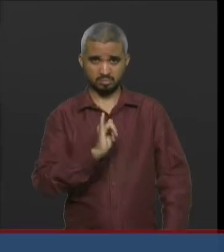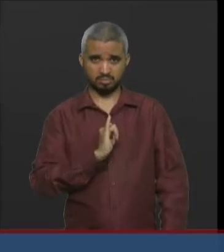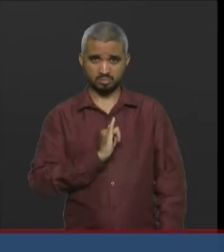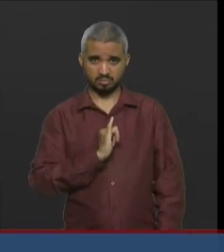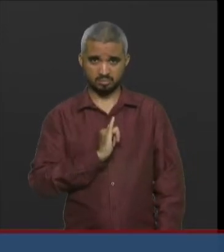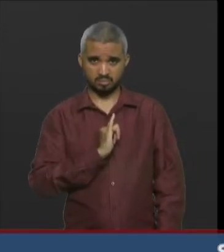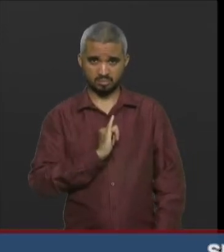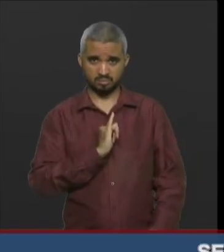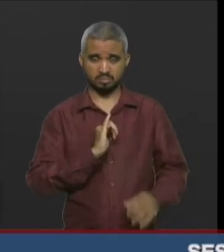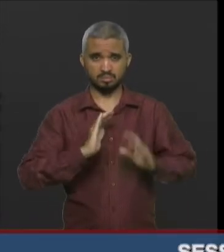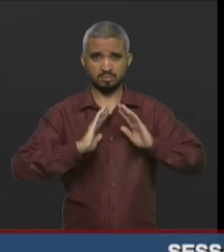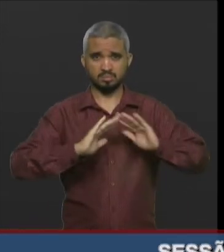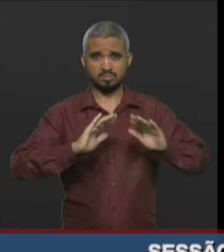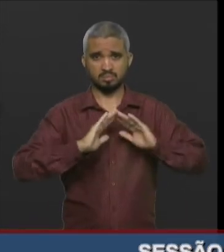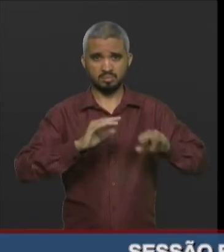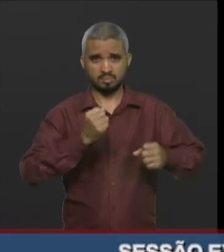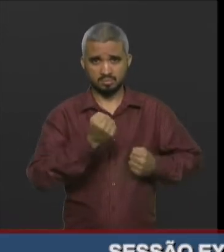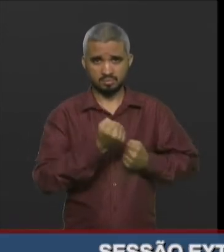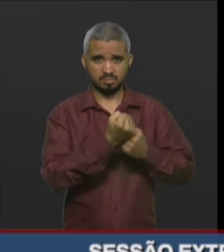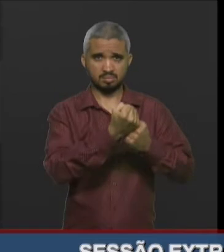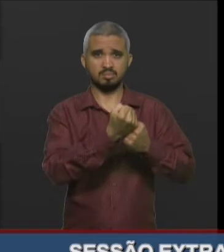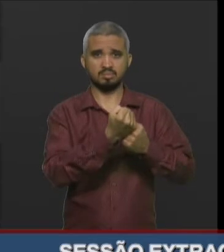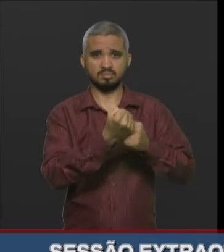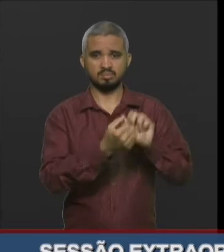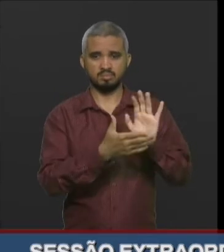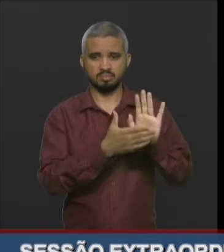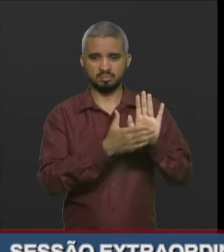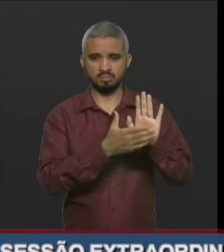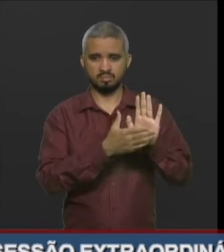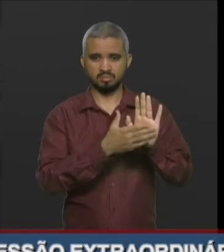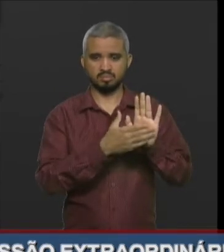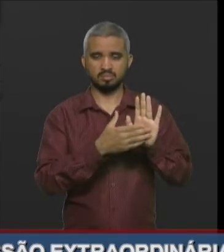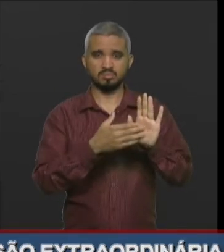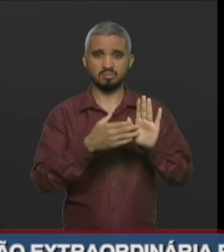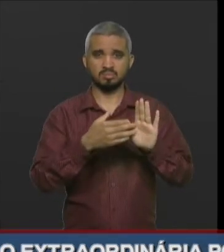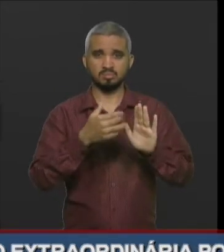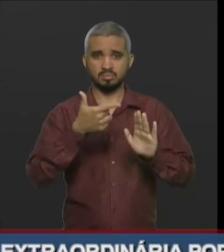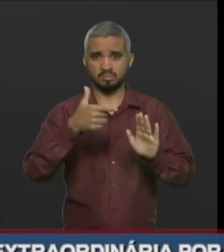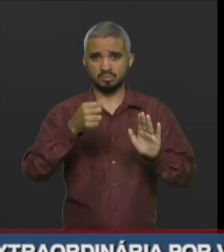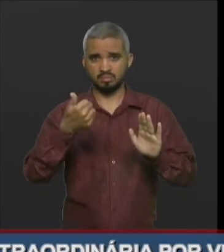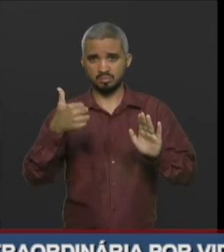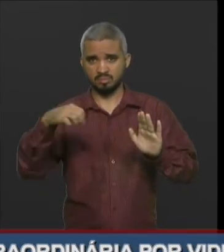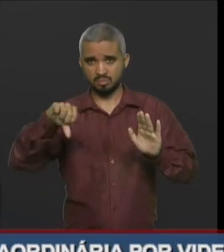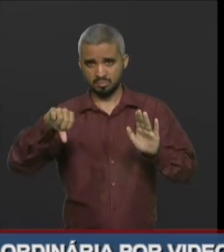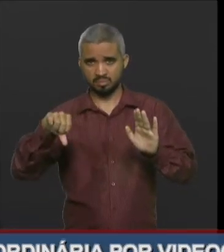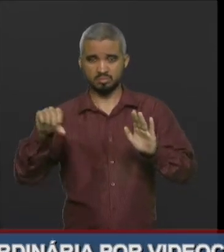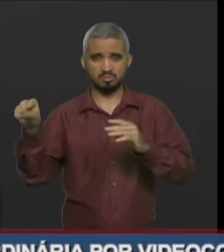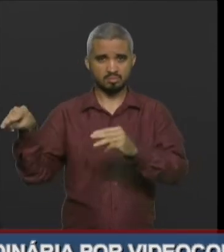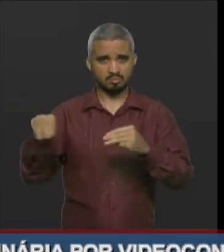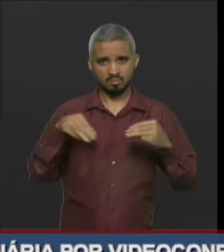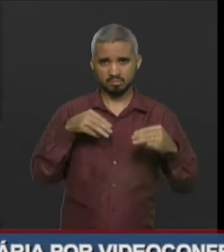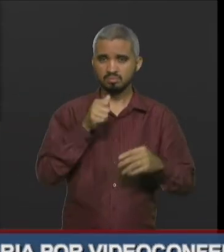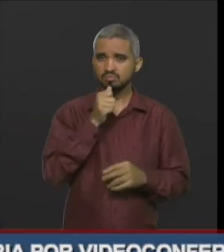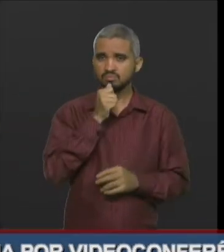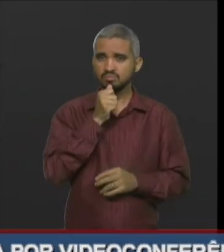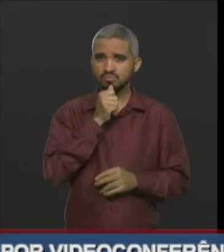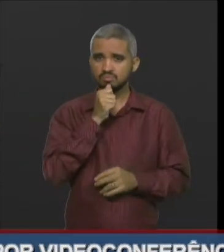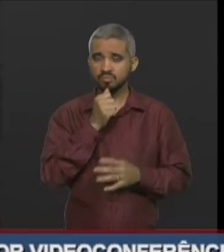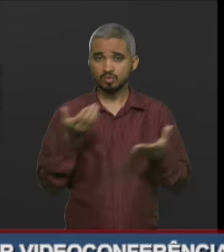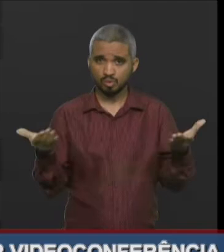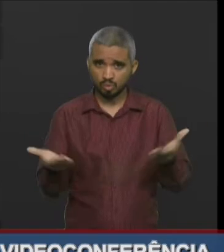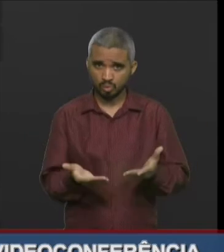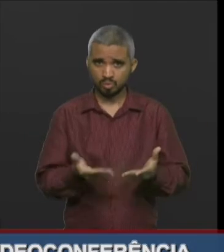esta matéria. Matéria que ainda no final do ano não veio em votação e é votada agora.